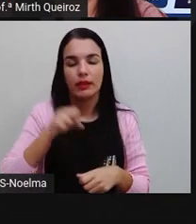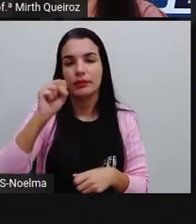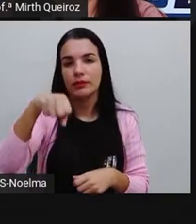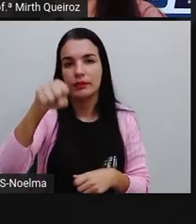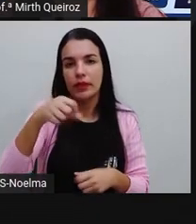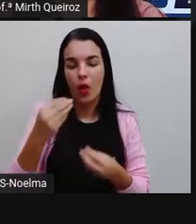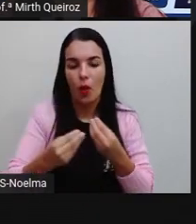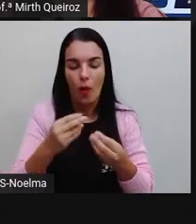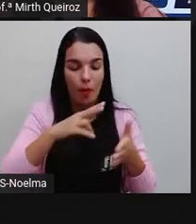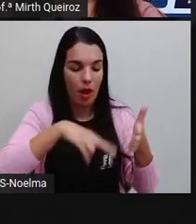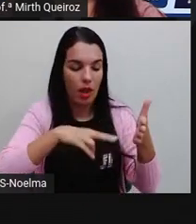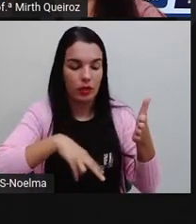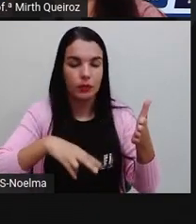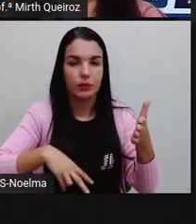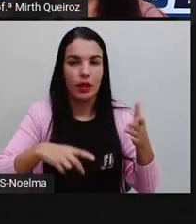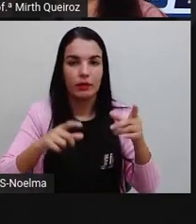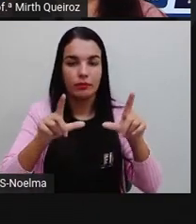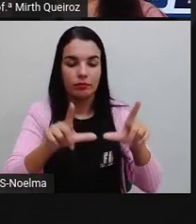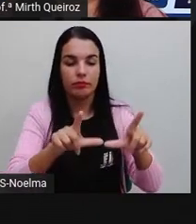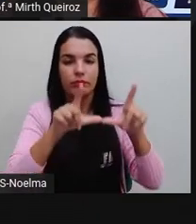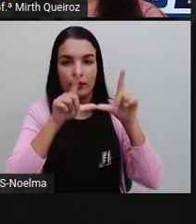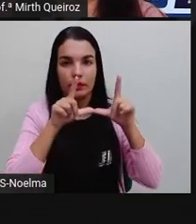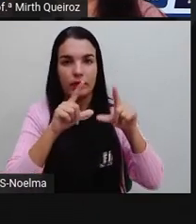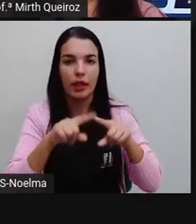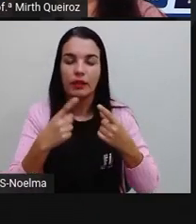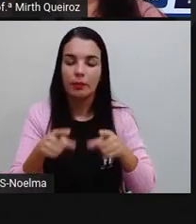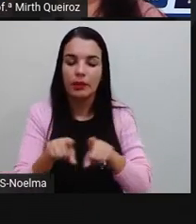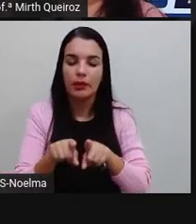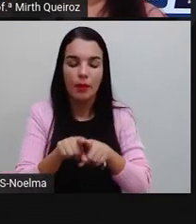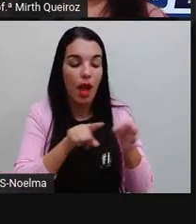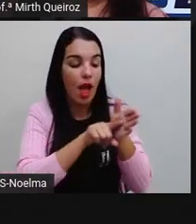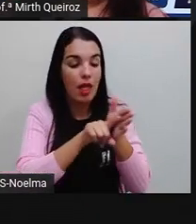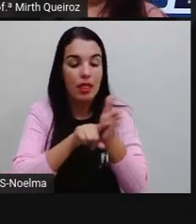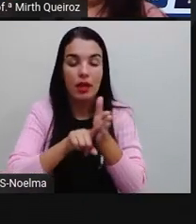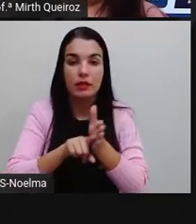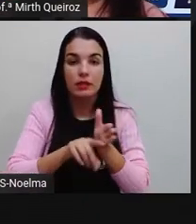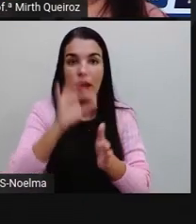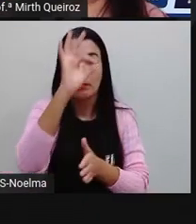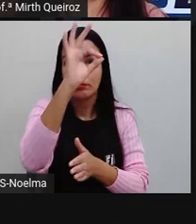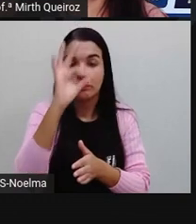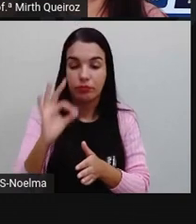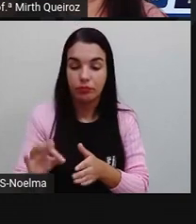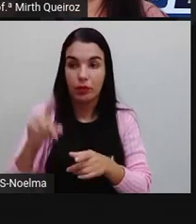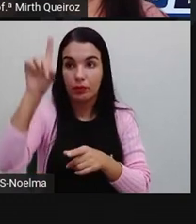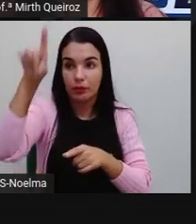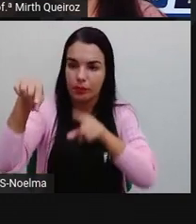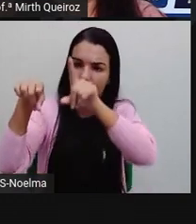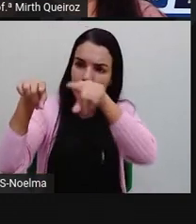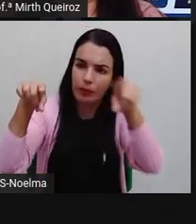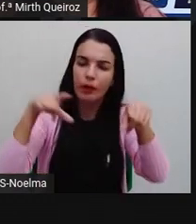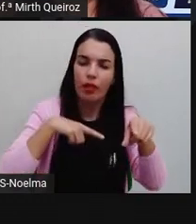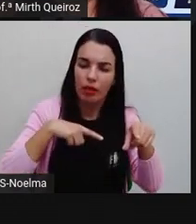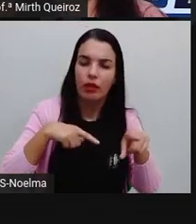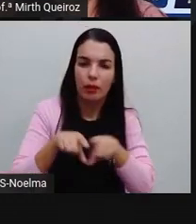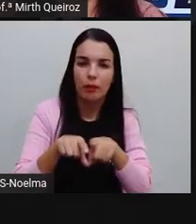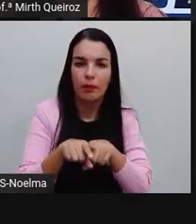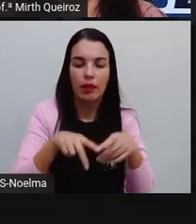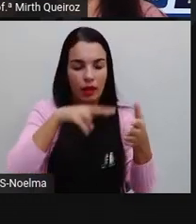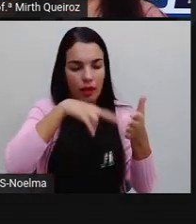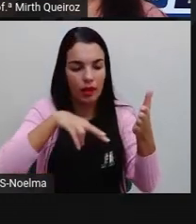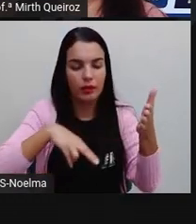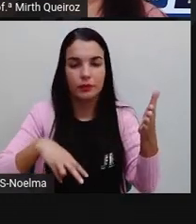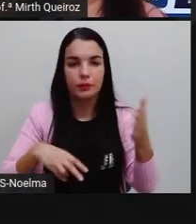fazer a leitura de imagens. E ao analisar um gráfico, nós também estamos fazendo uma leitura de imagens. Os